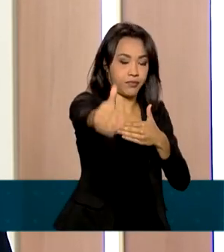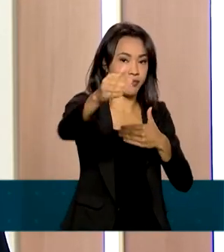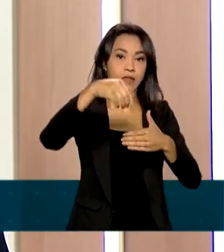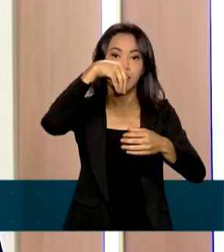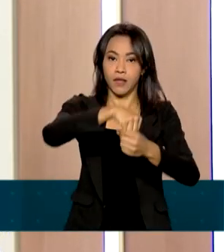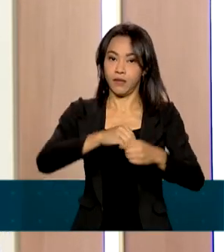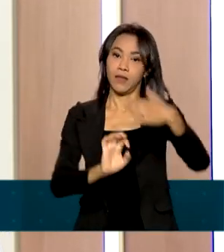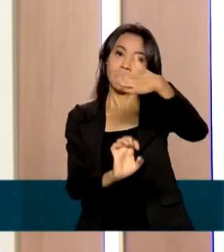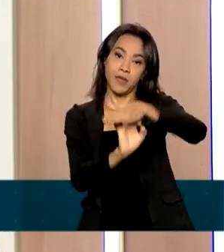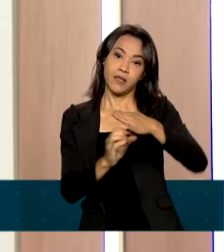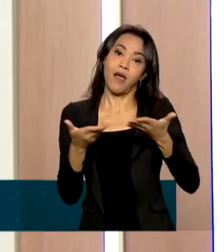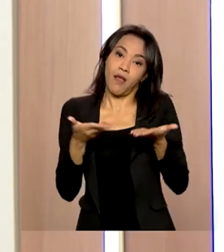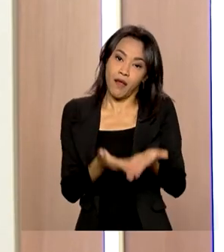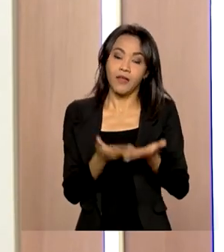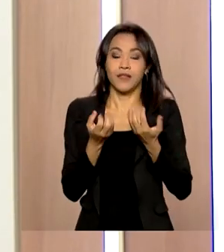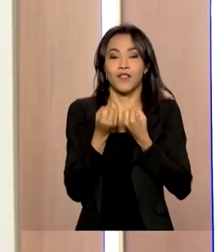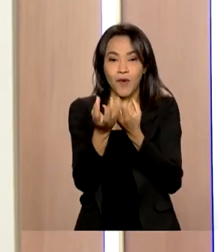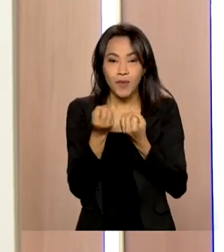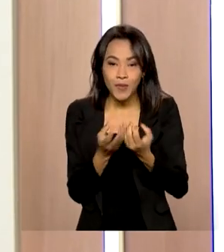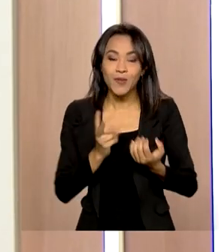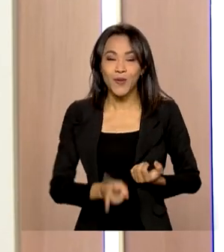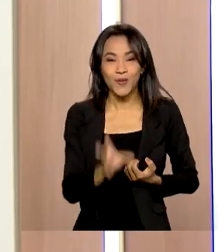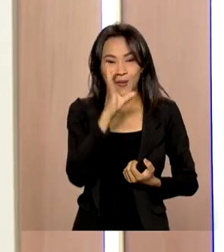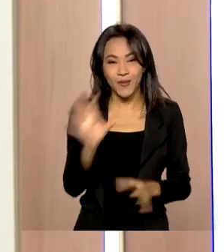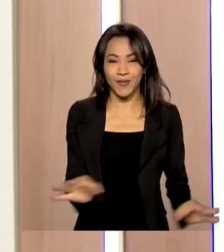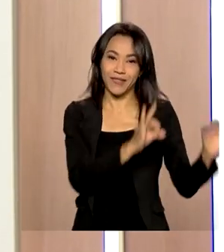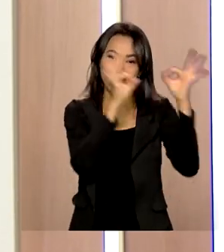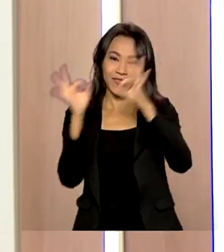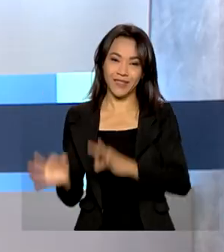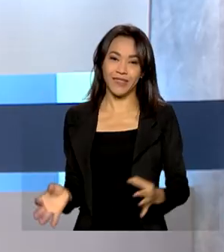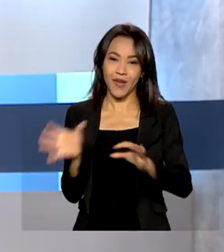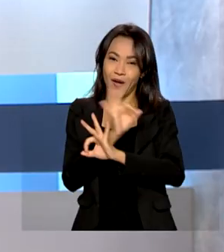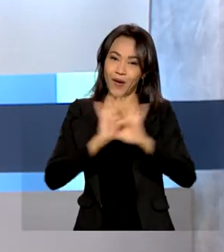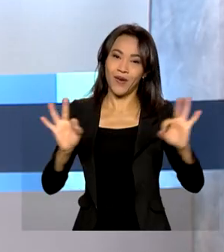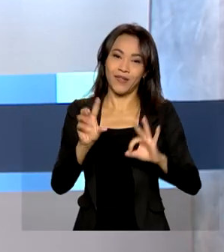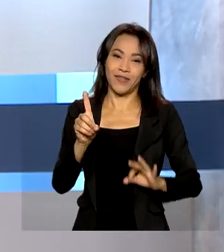Essa é a informação que nós tínhamos para você hoje. Continue conosco e tenha um ótimo dia.